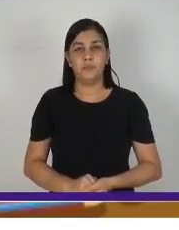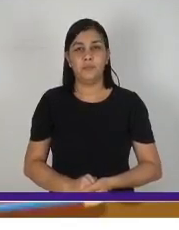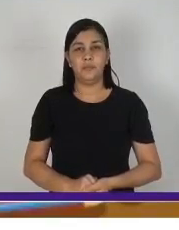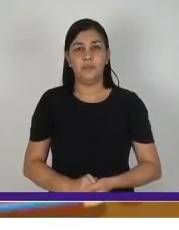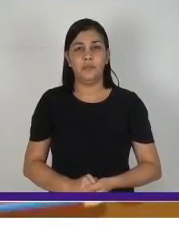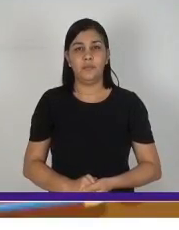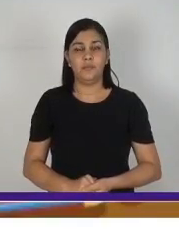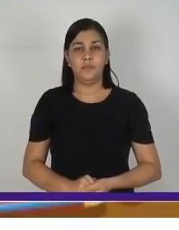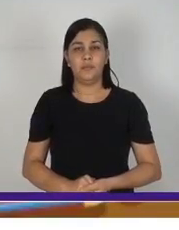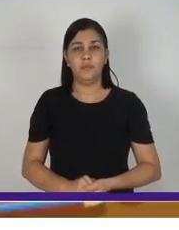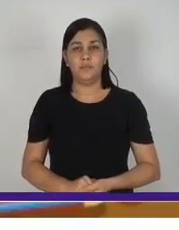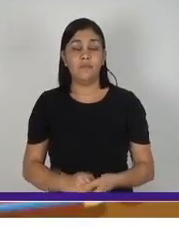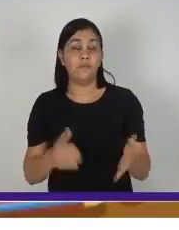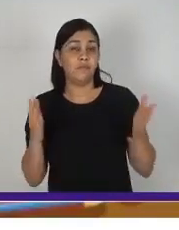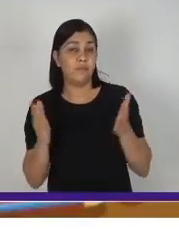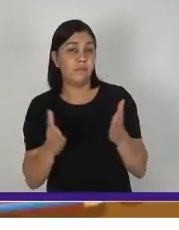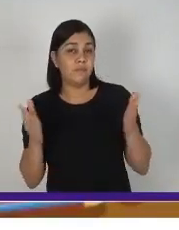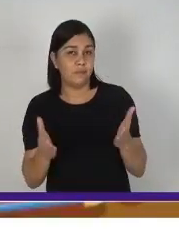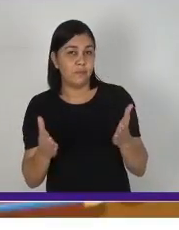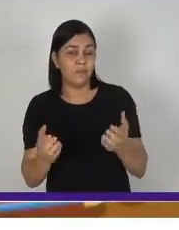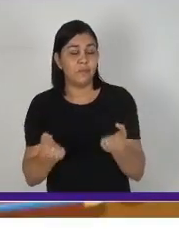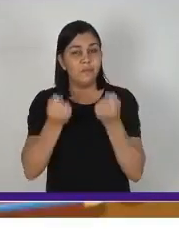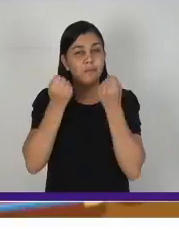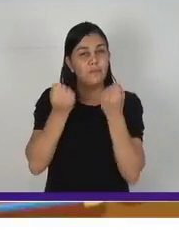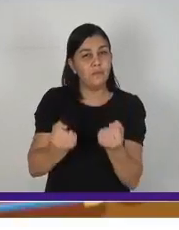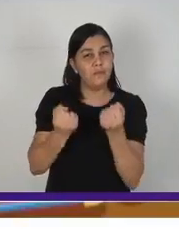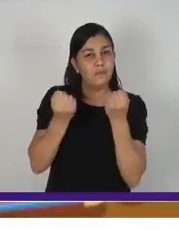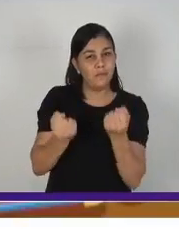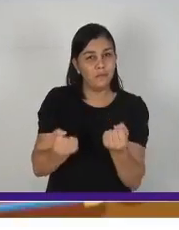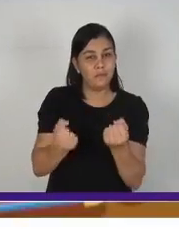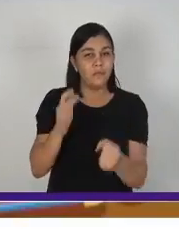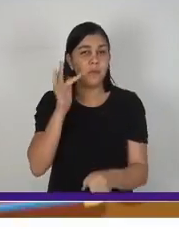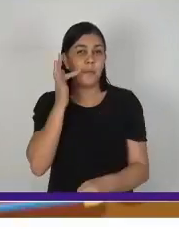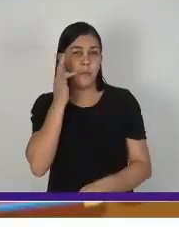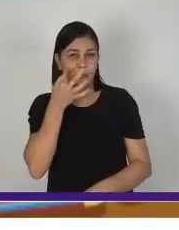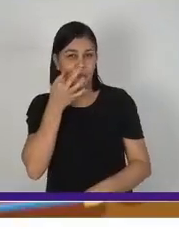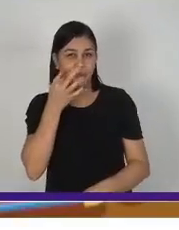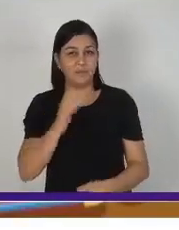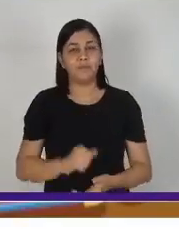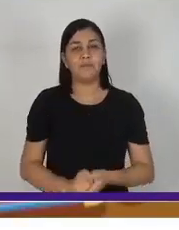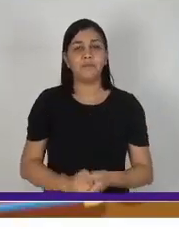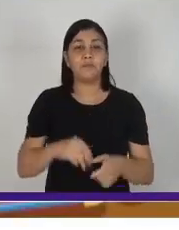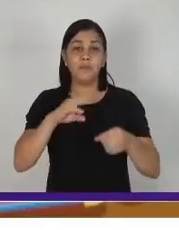Agora, vamos pesar as outras frutas. O kiwi.